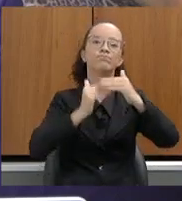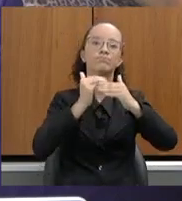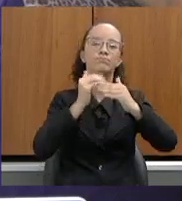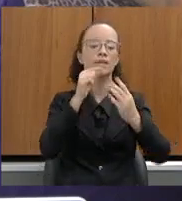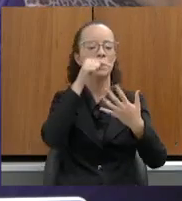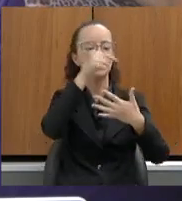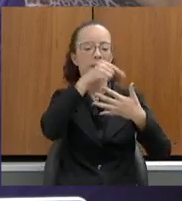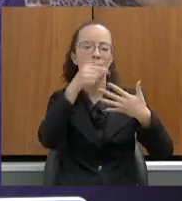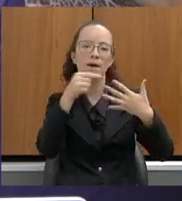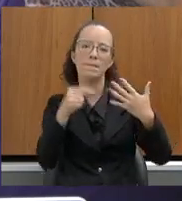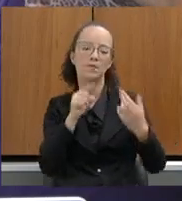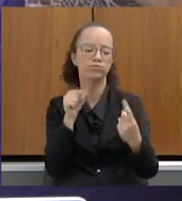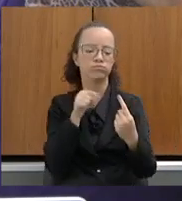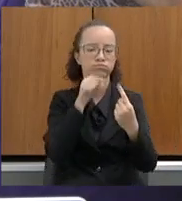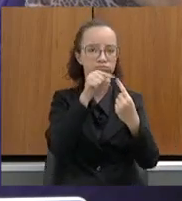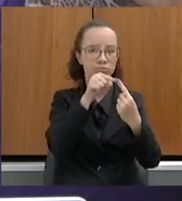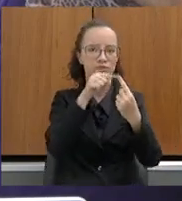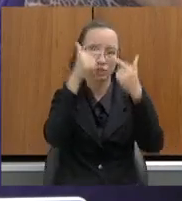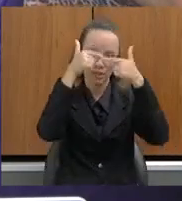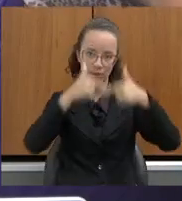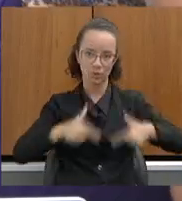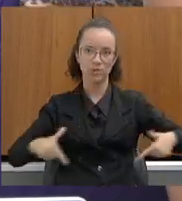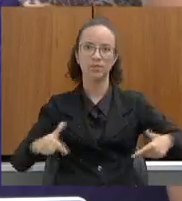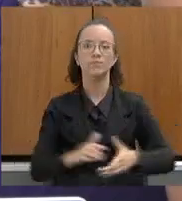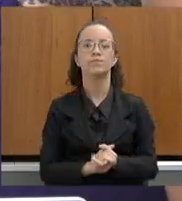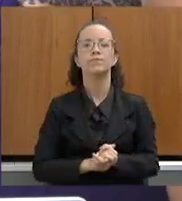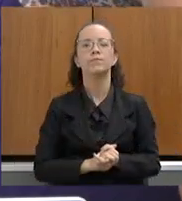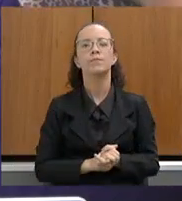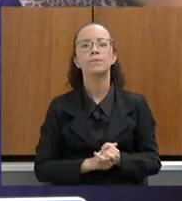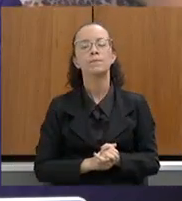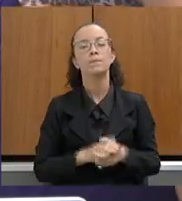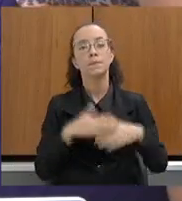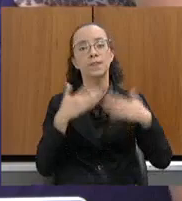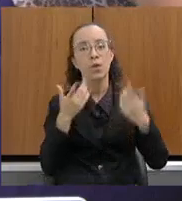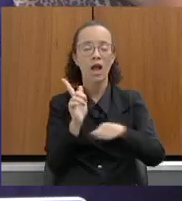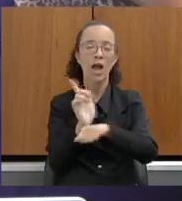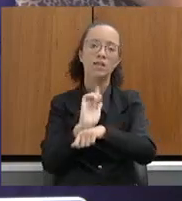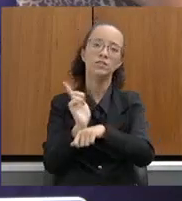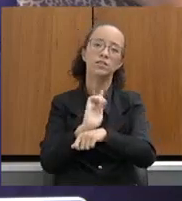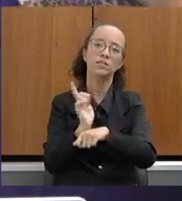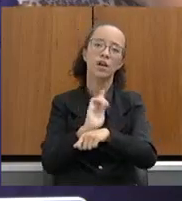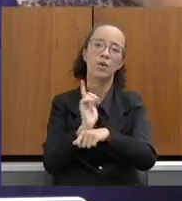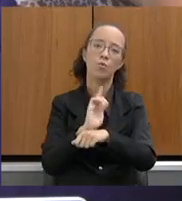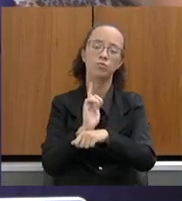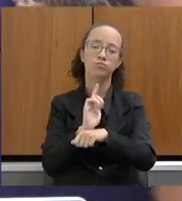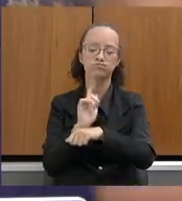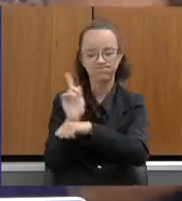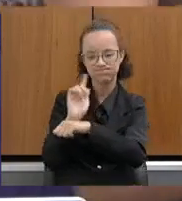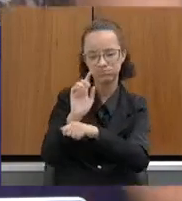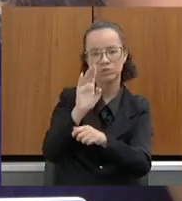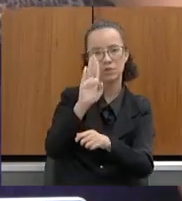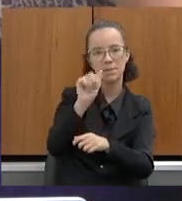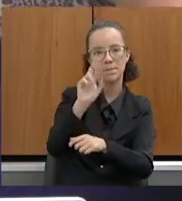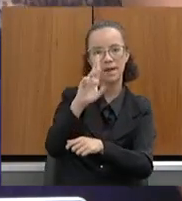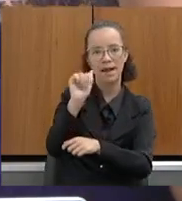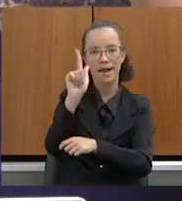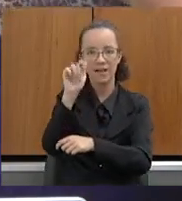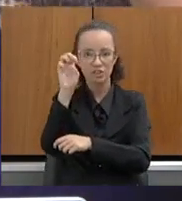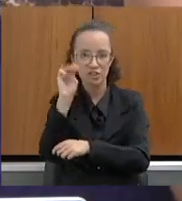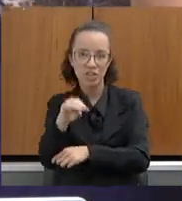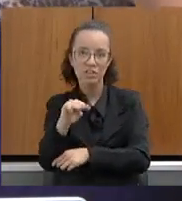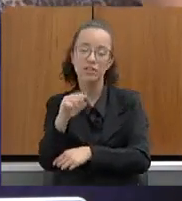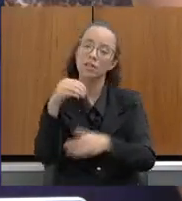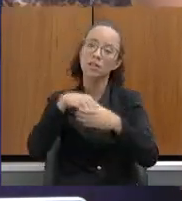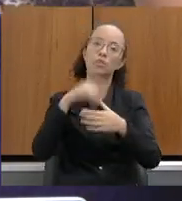nossas metas de neutralidade. Bem, em relação à gestão de barragens de rejeitos no Estado de Minas Gerais,